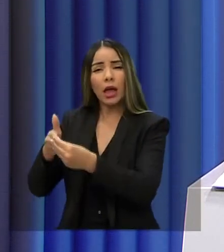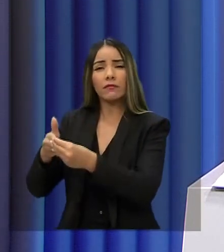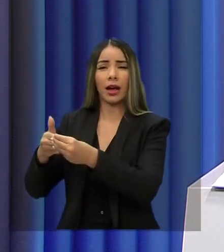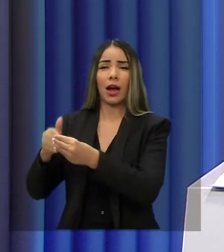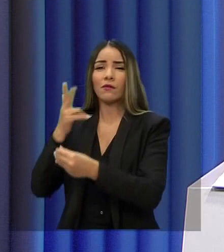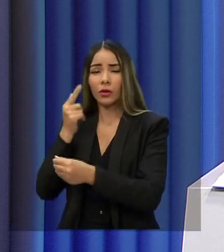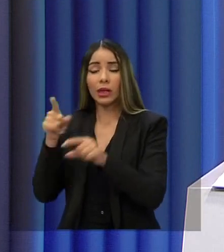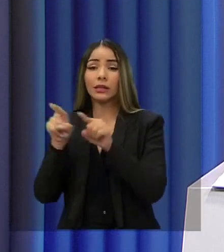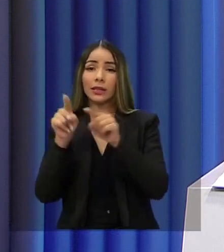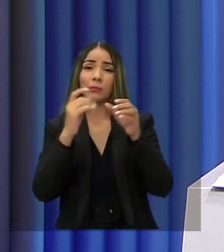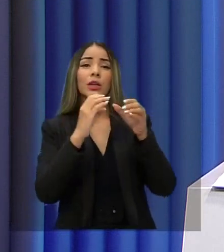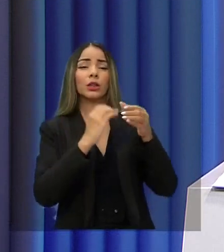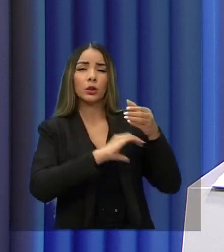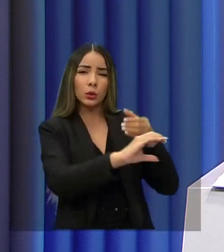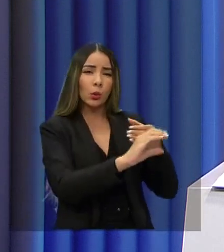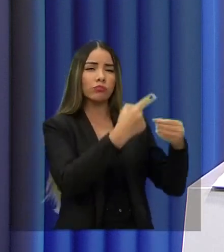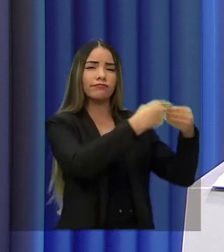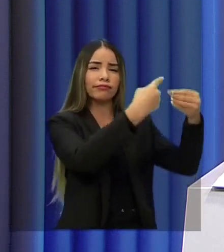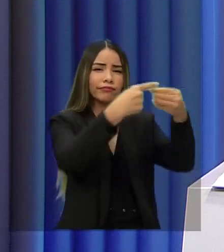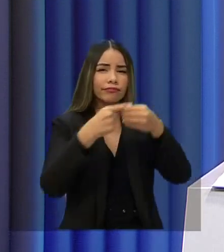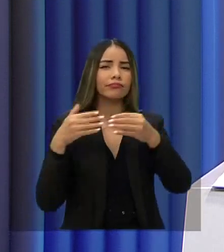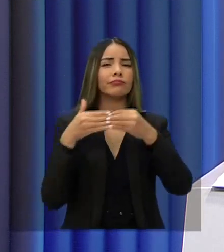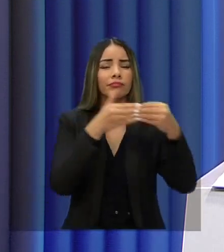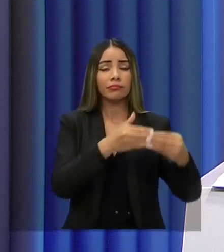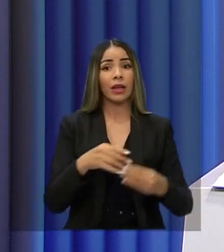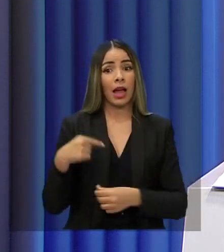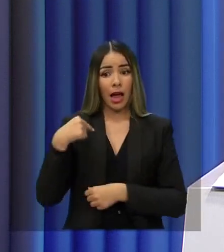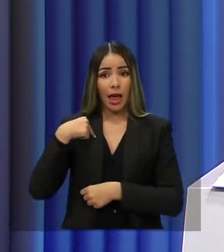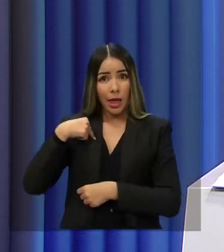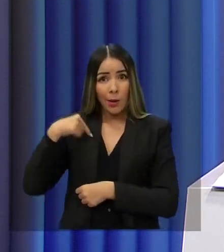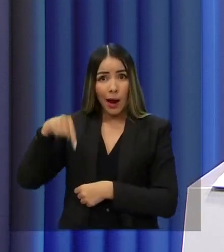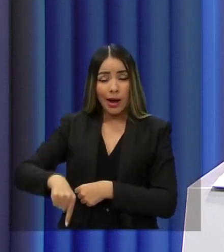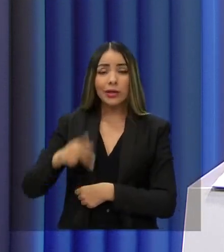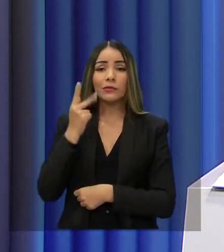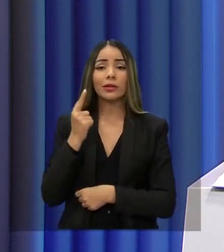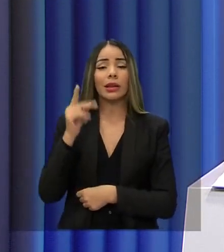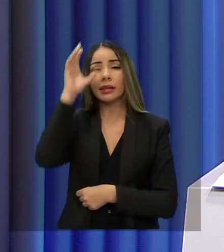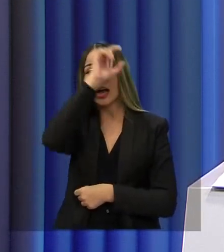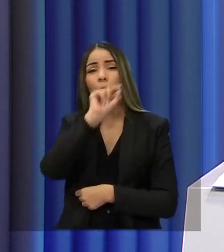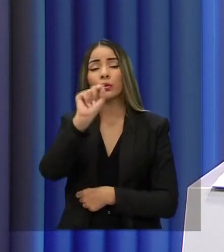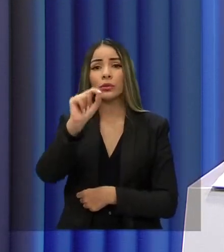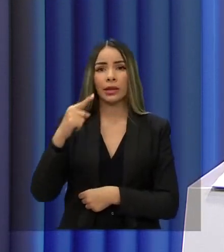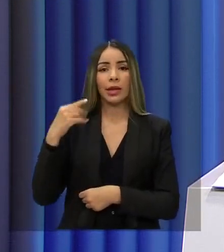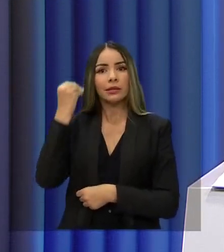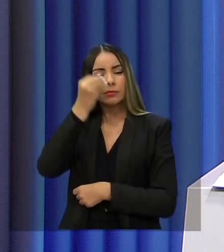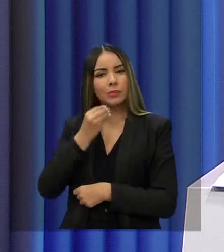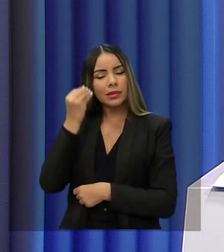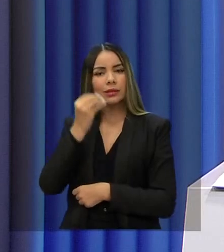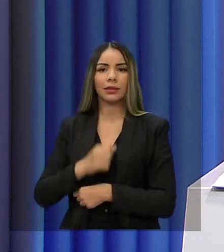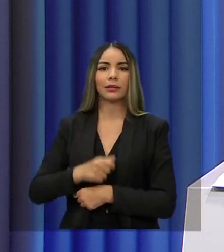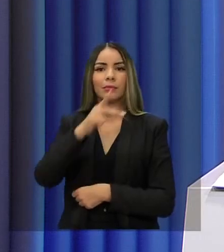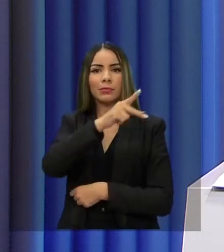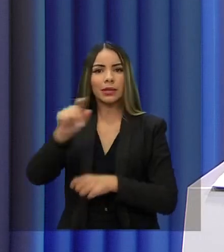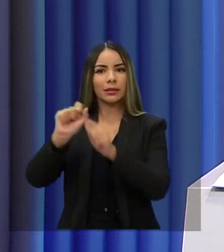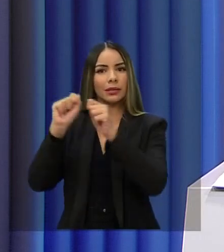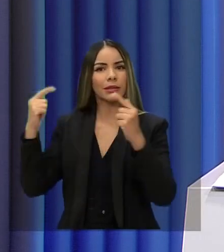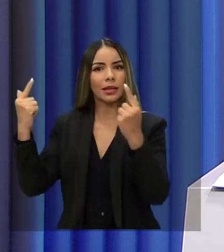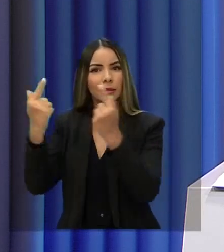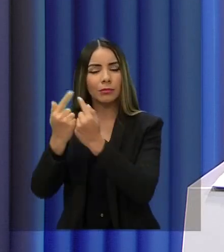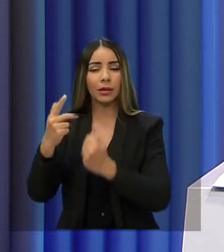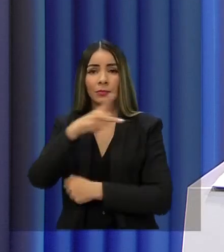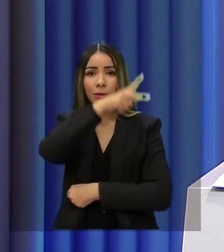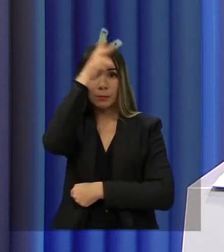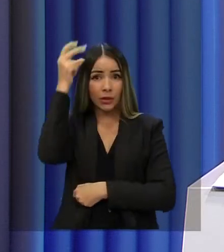fiz aqui em Fortaleza, que eu aprendi fazendo. A experiência de ter sido presidente da Assembleia, prefeito por dois mandatos, de